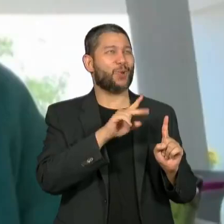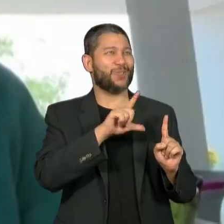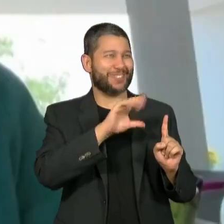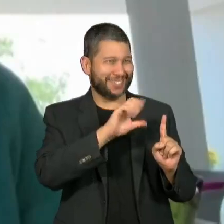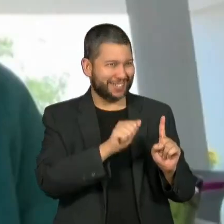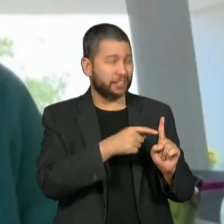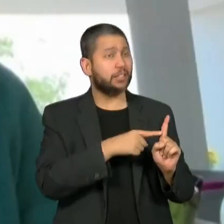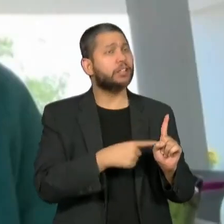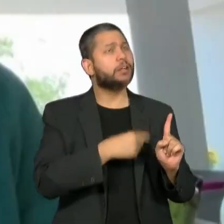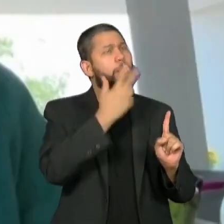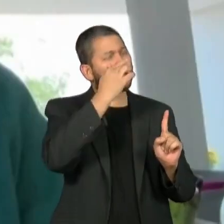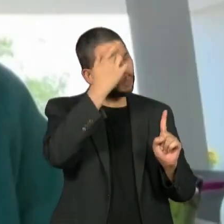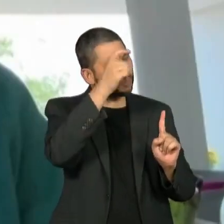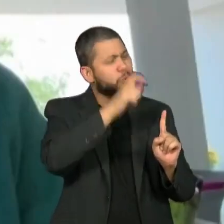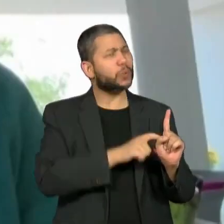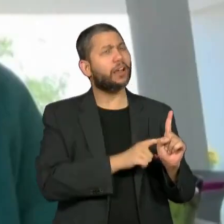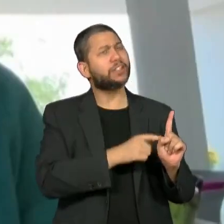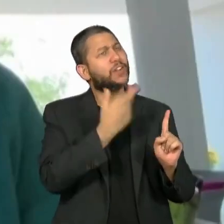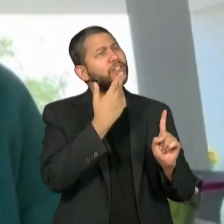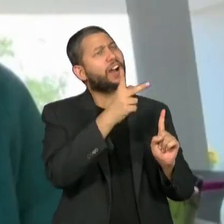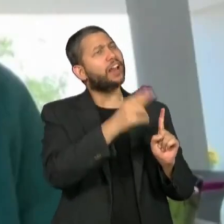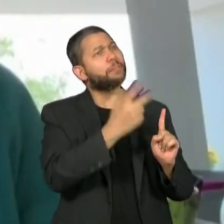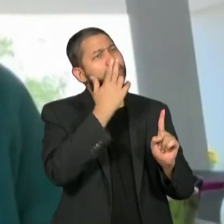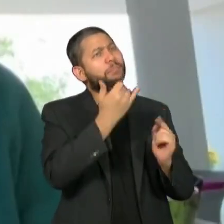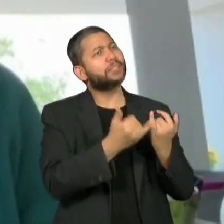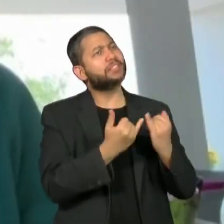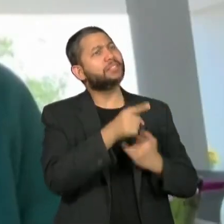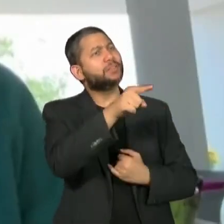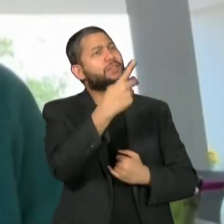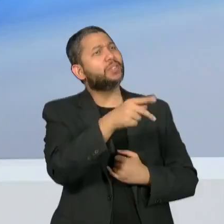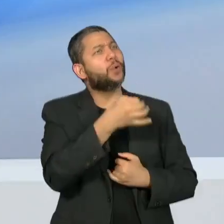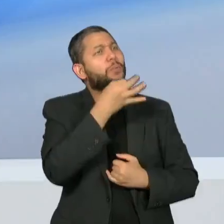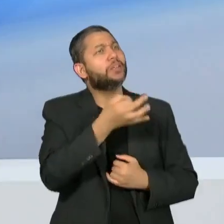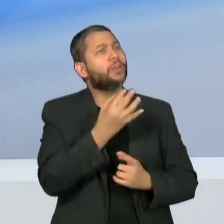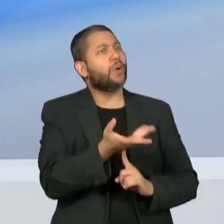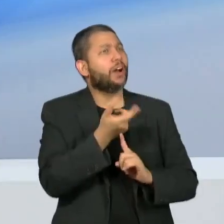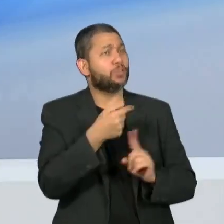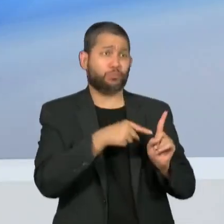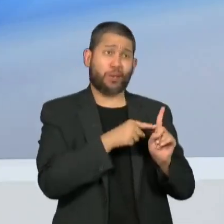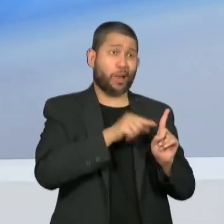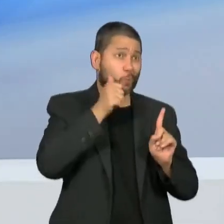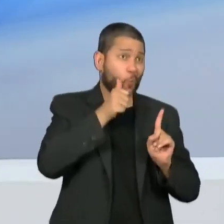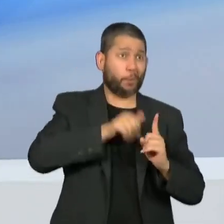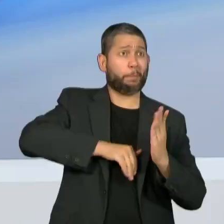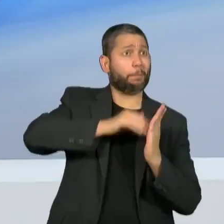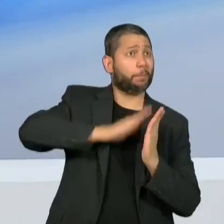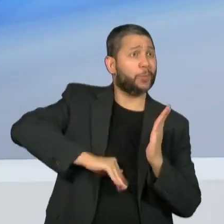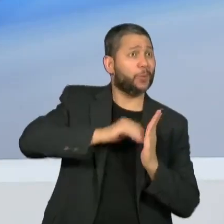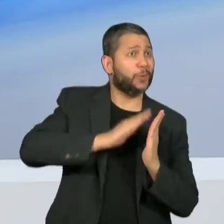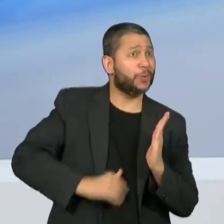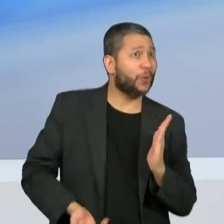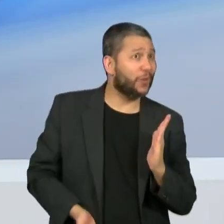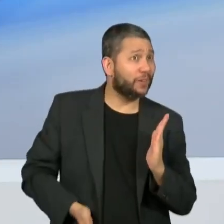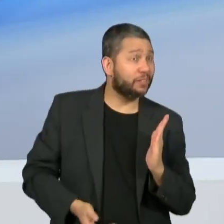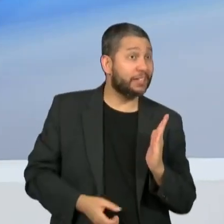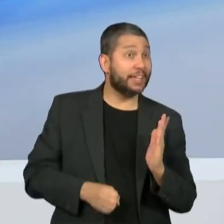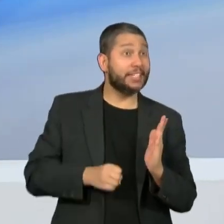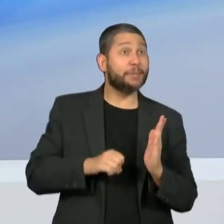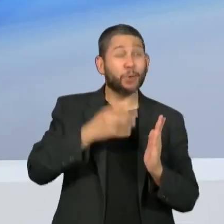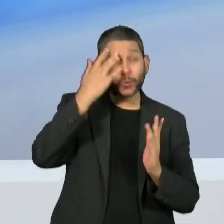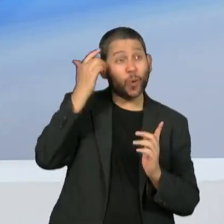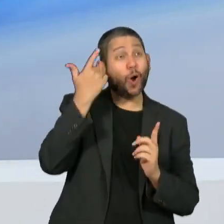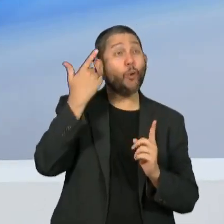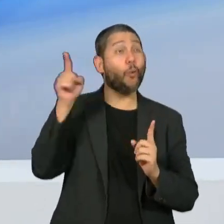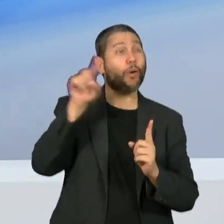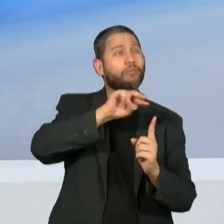personifica um pouco o que você pensa sobre a arte. Ela é uma pintora que, se não fosse o olhar do